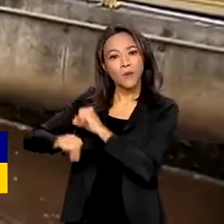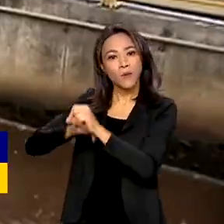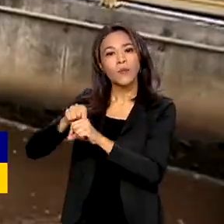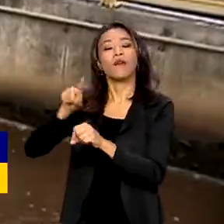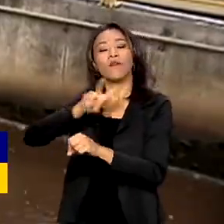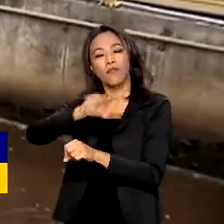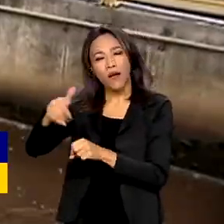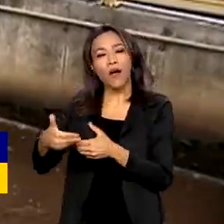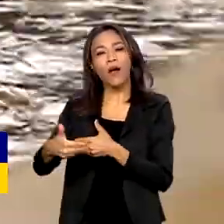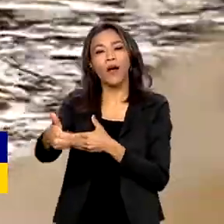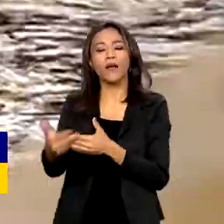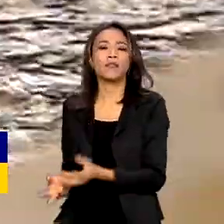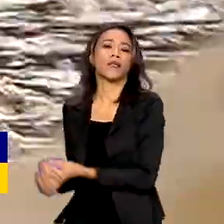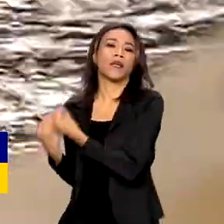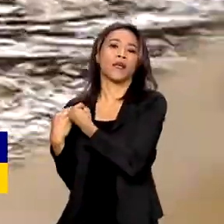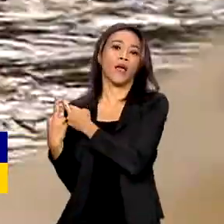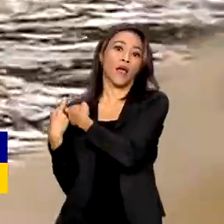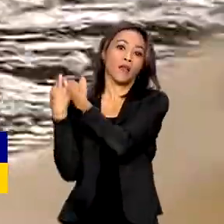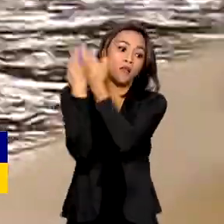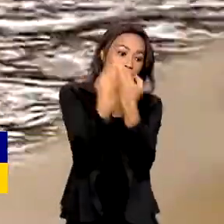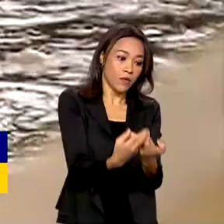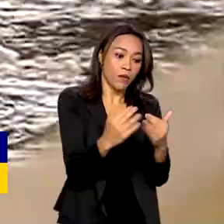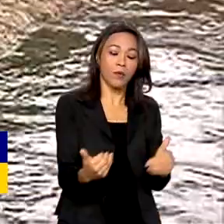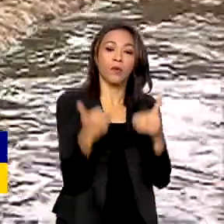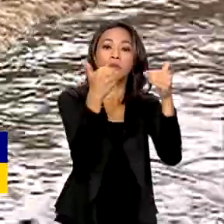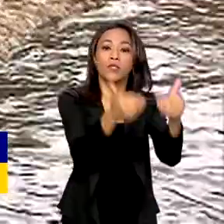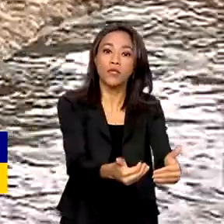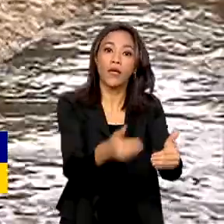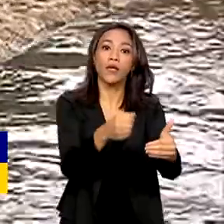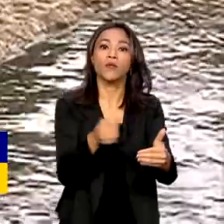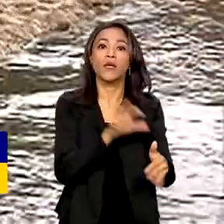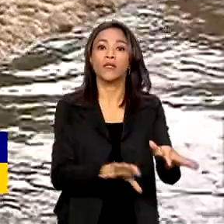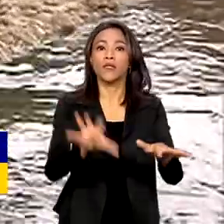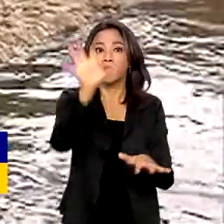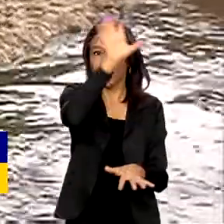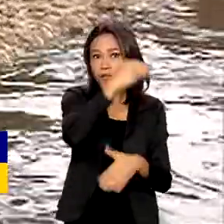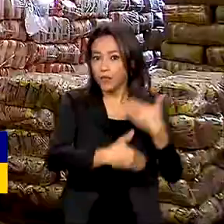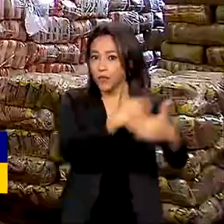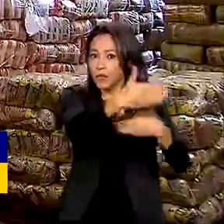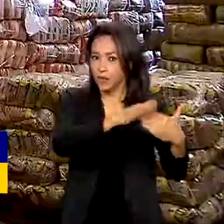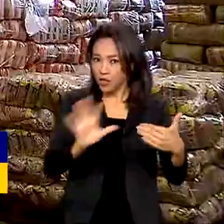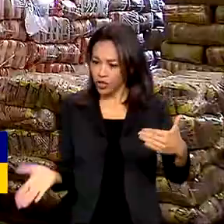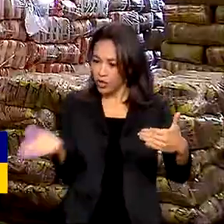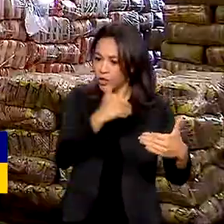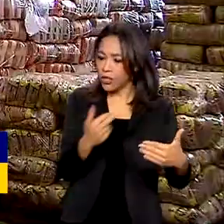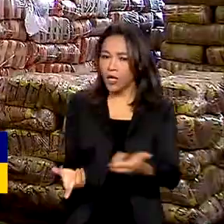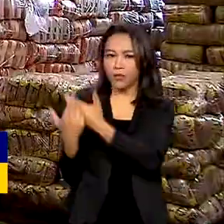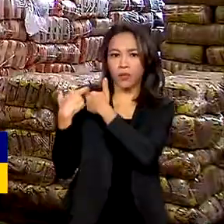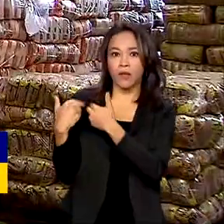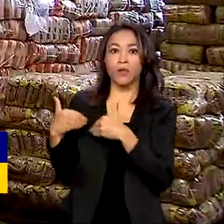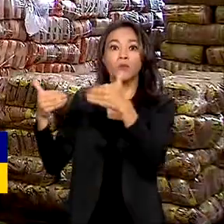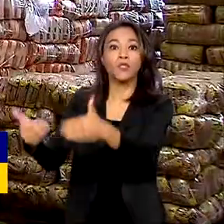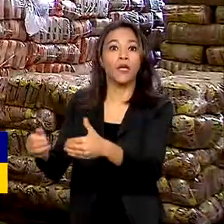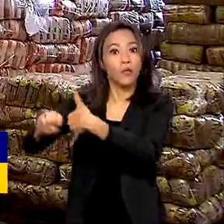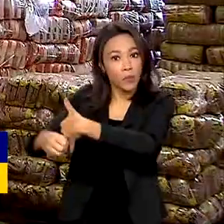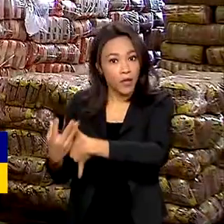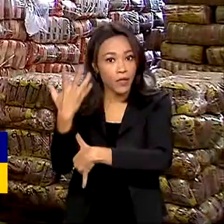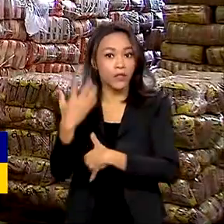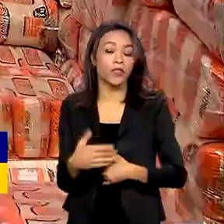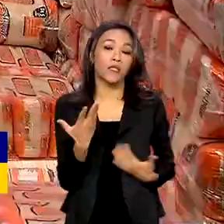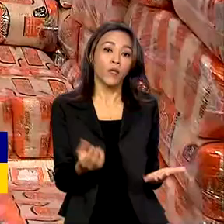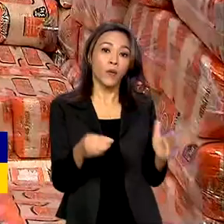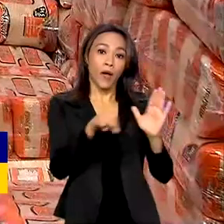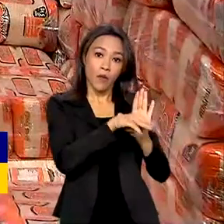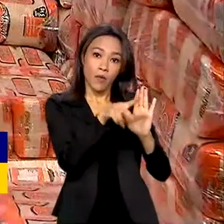do Ministério da Integração e do Desenvolvimento Regional, e não mais do meio ambiente. Por fim, a alteração na medida provisória